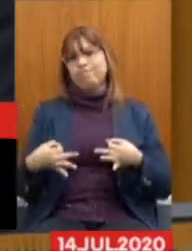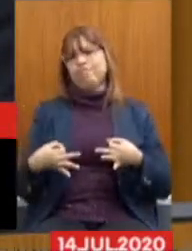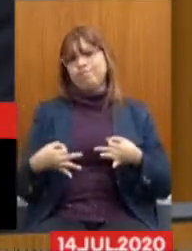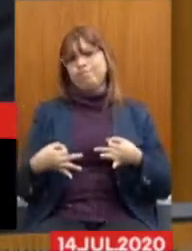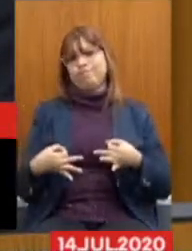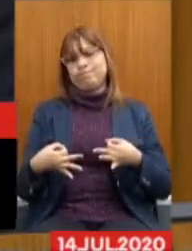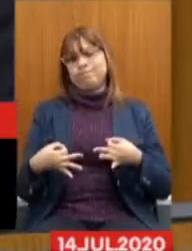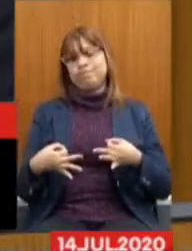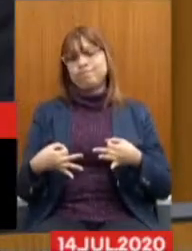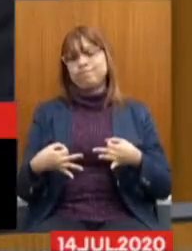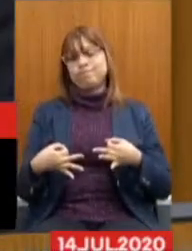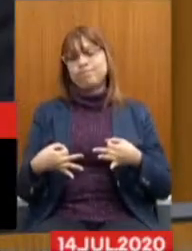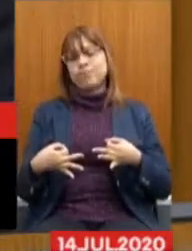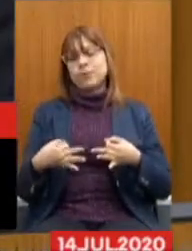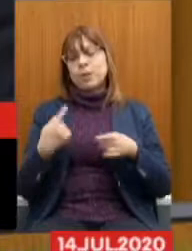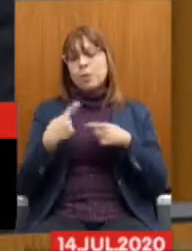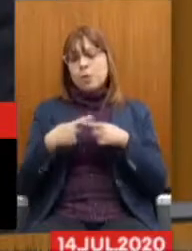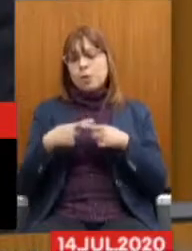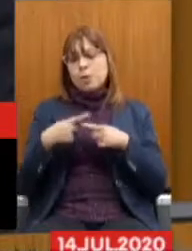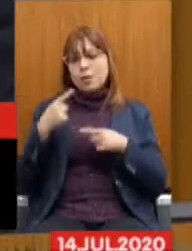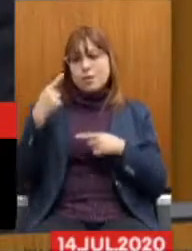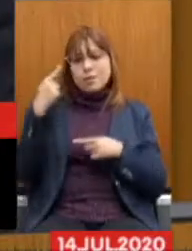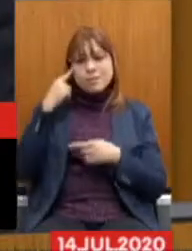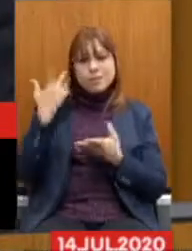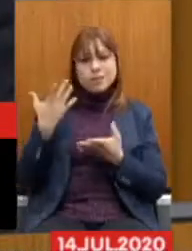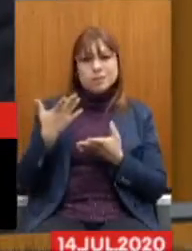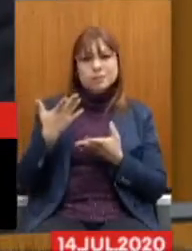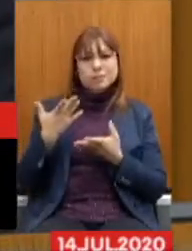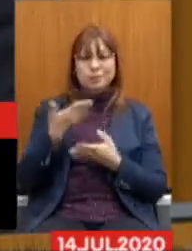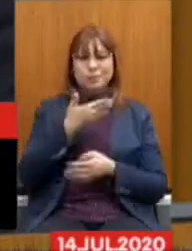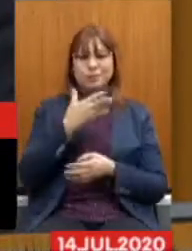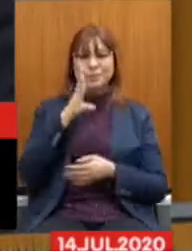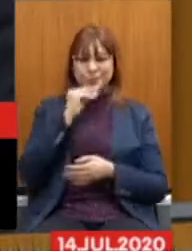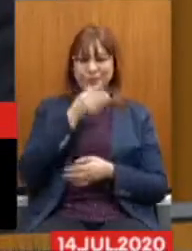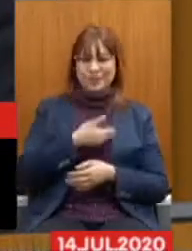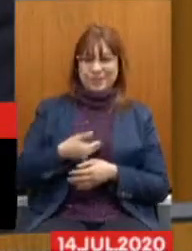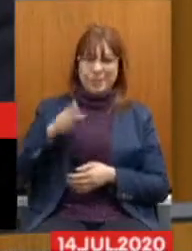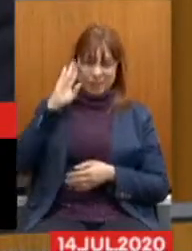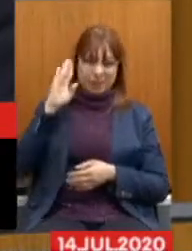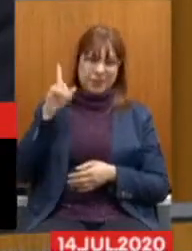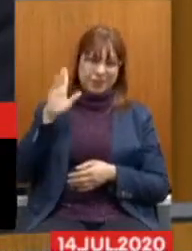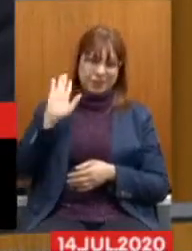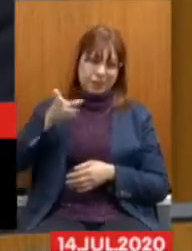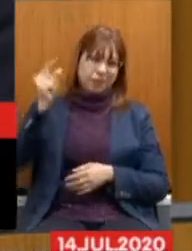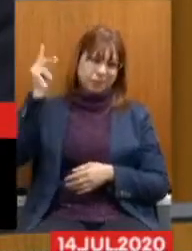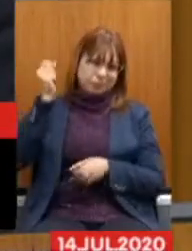tendo em vista que o servidor, principalmente aqueles que já são mais antigos na carreira,